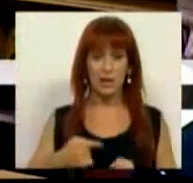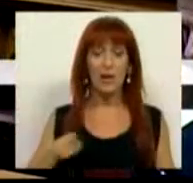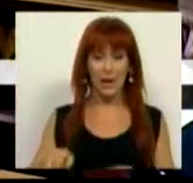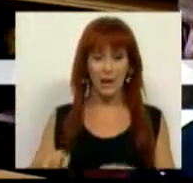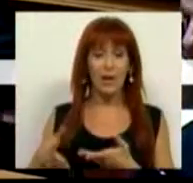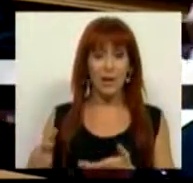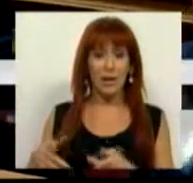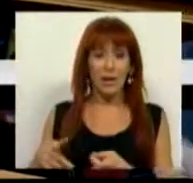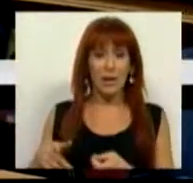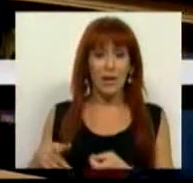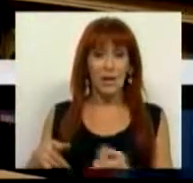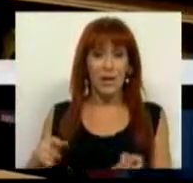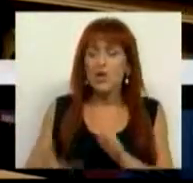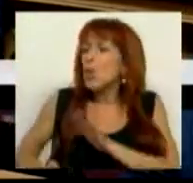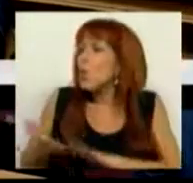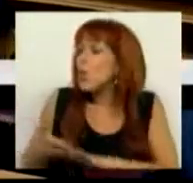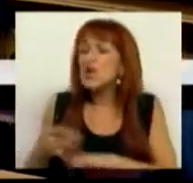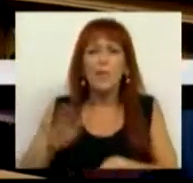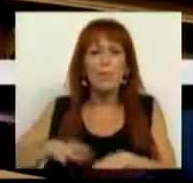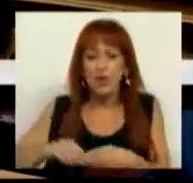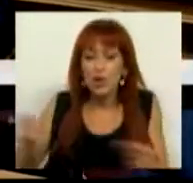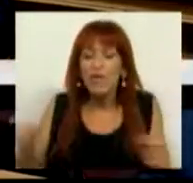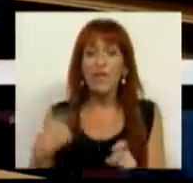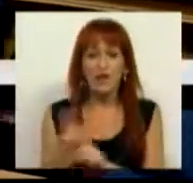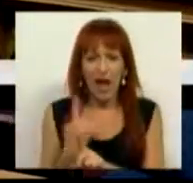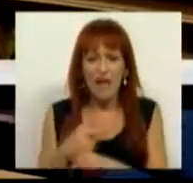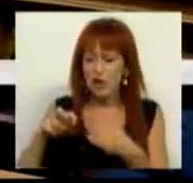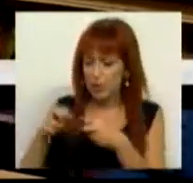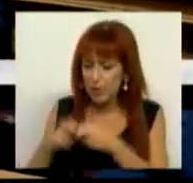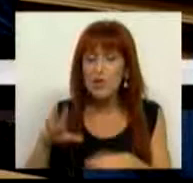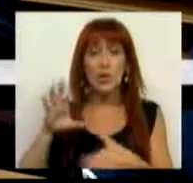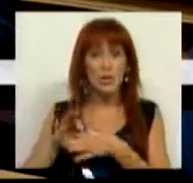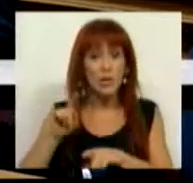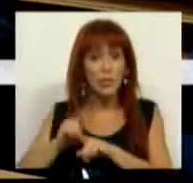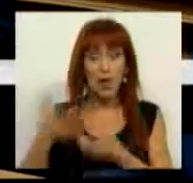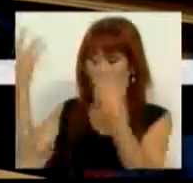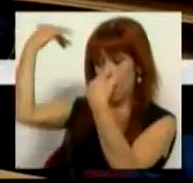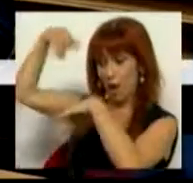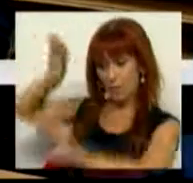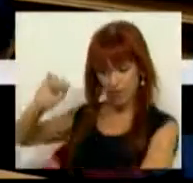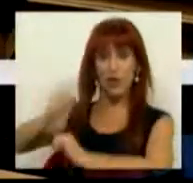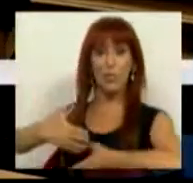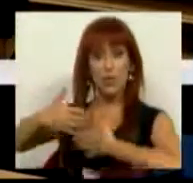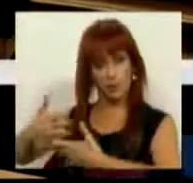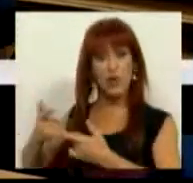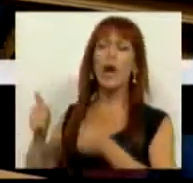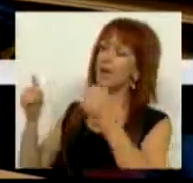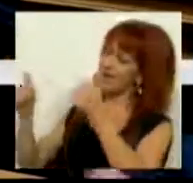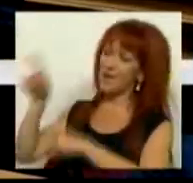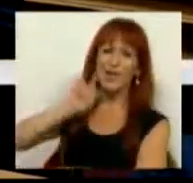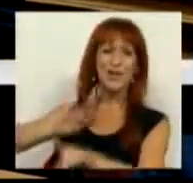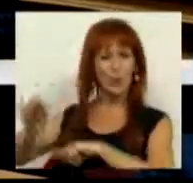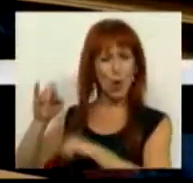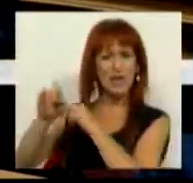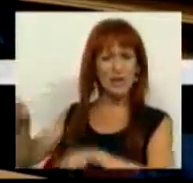justamente desta urgência em resolver uma série de questões relativas ao bailarino profissional, e ainda bem que a Sra.